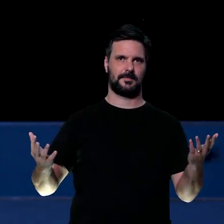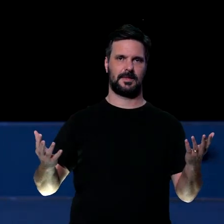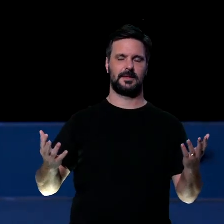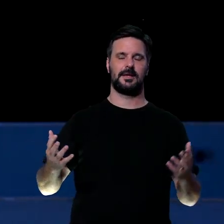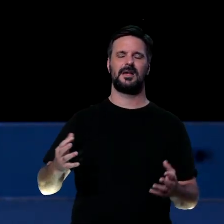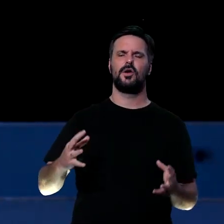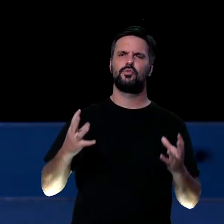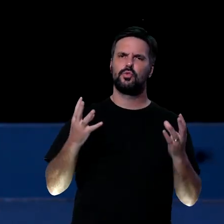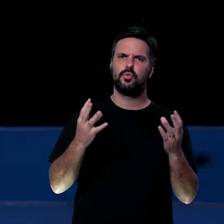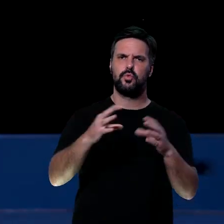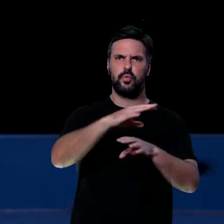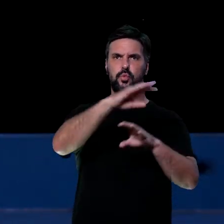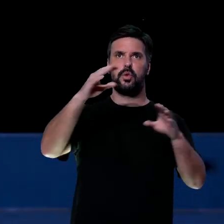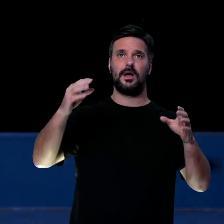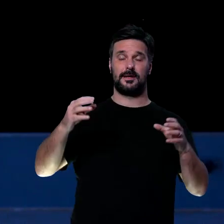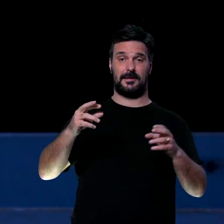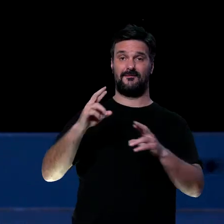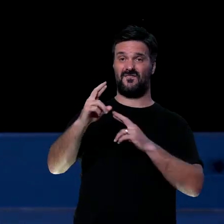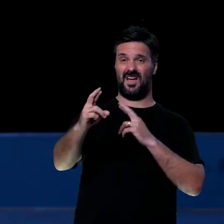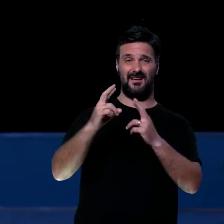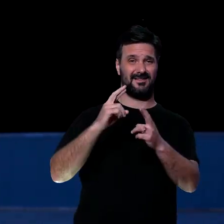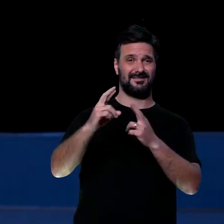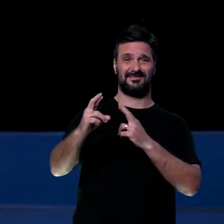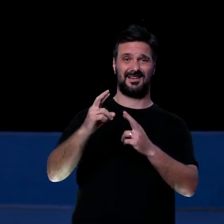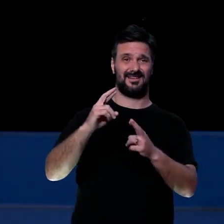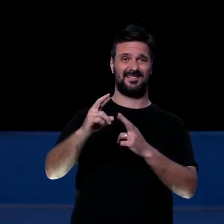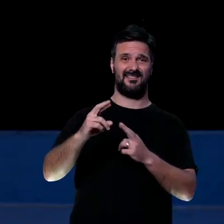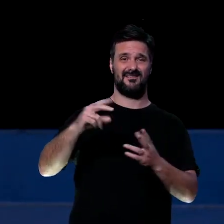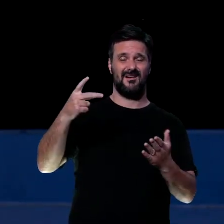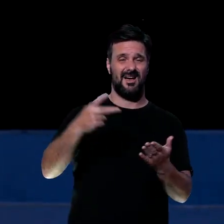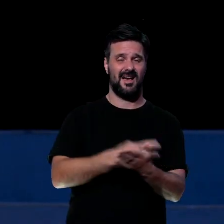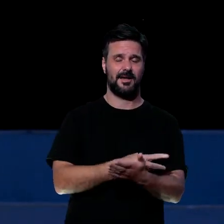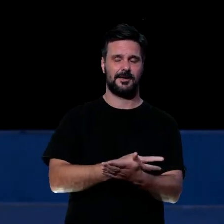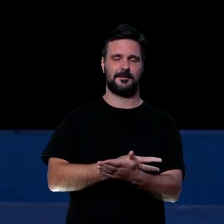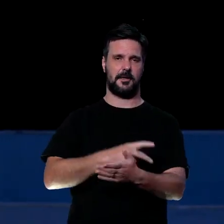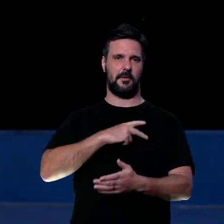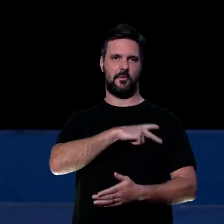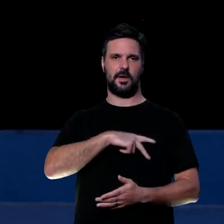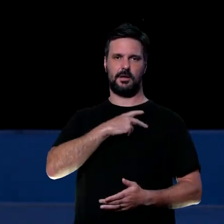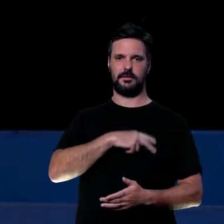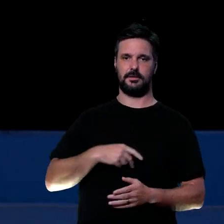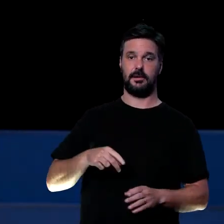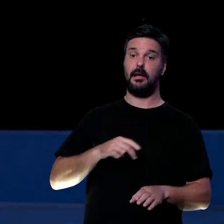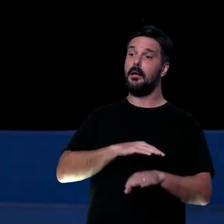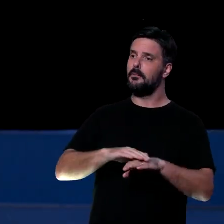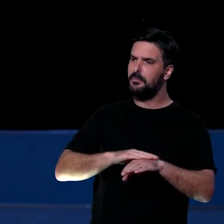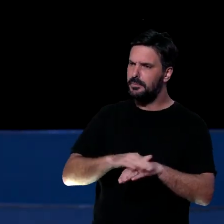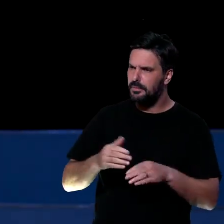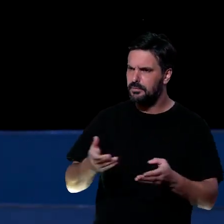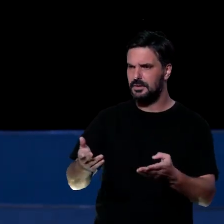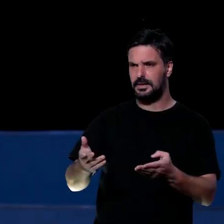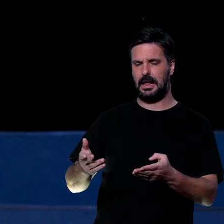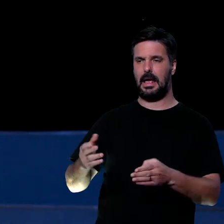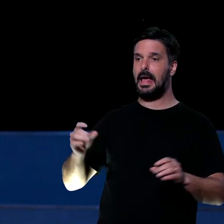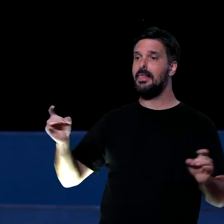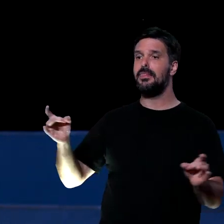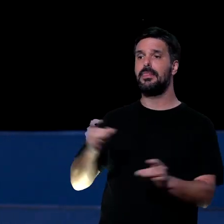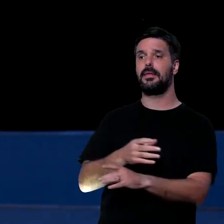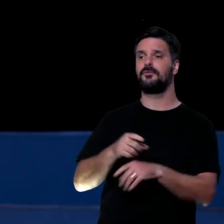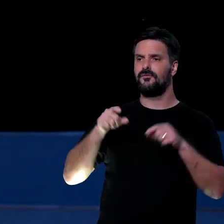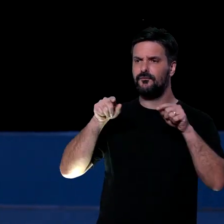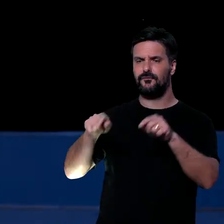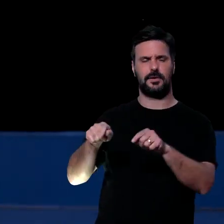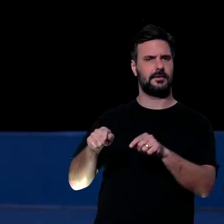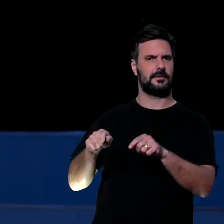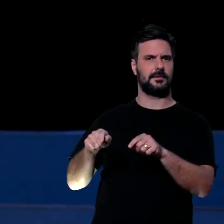problema de relacionamento. E Paulo está falando, gente, vocês precisam se resolver. Isso aí não pode acontecer. Graças a